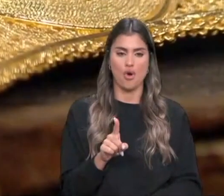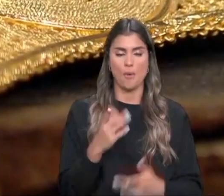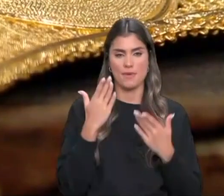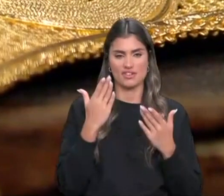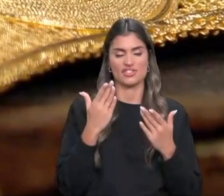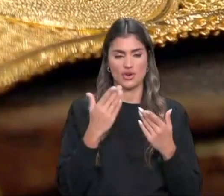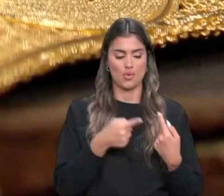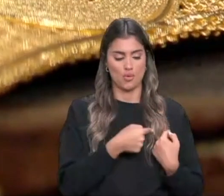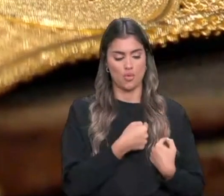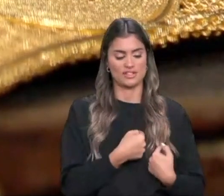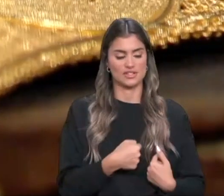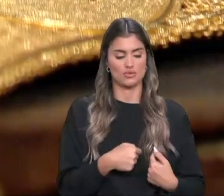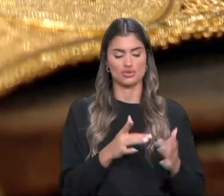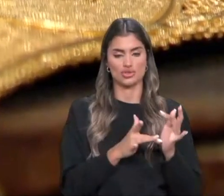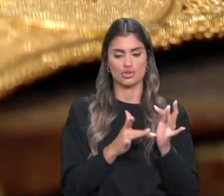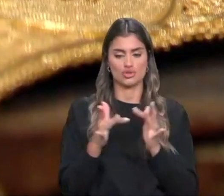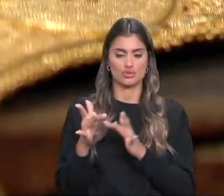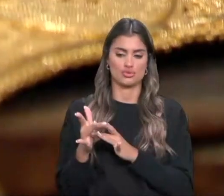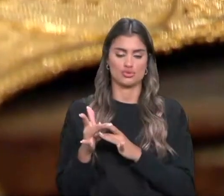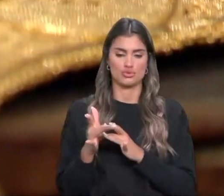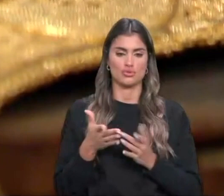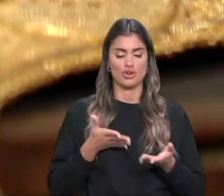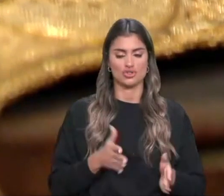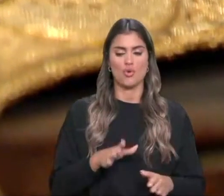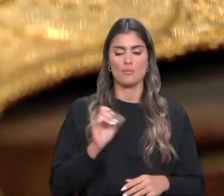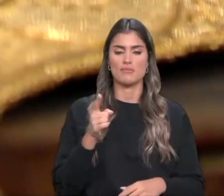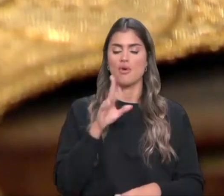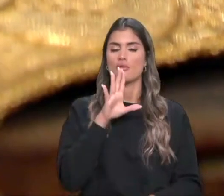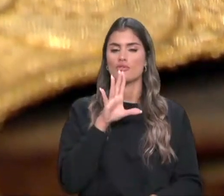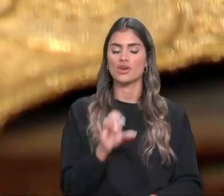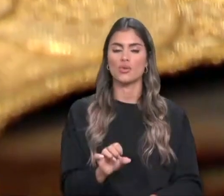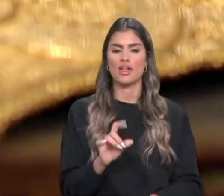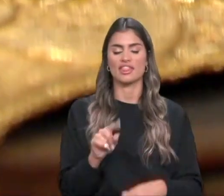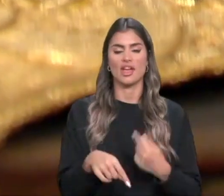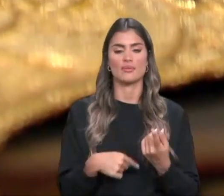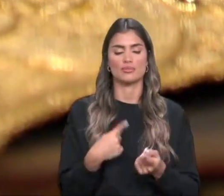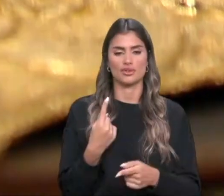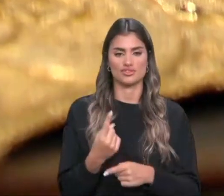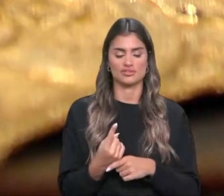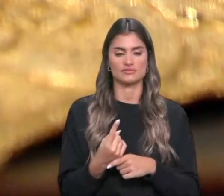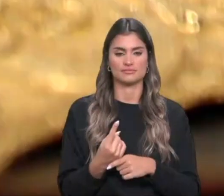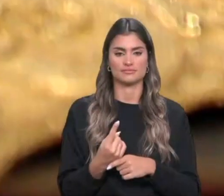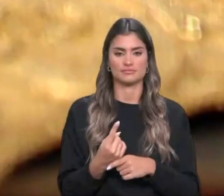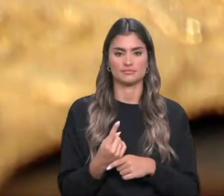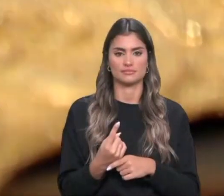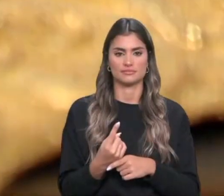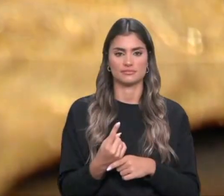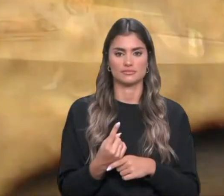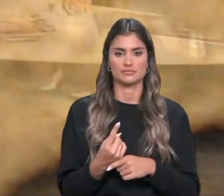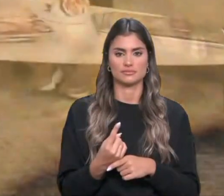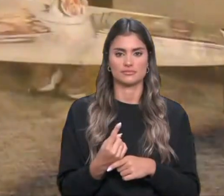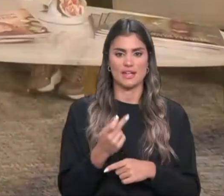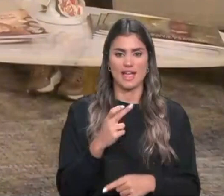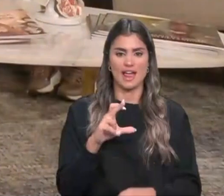do nascimento do primeiro filho. Depois temos as argolas de bambolina, ou as arcadas.